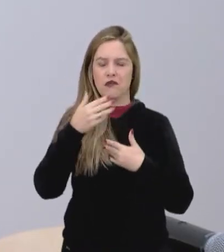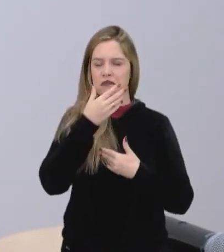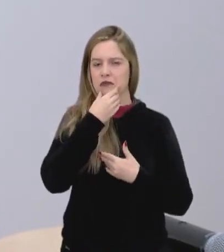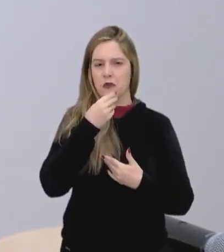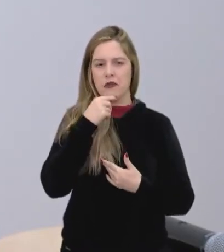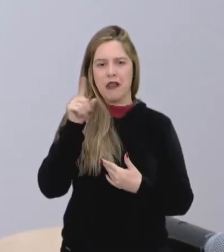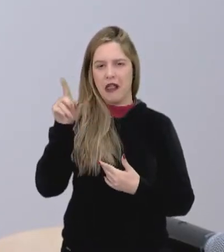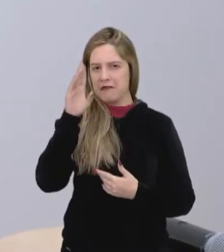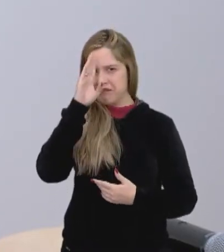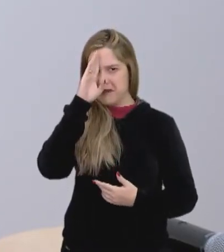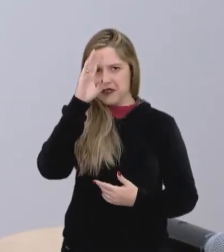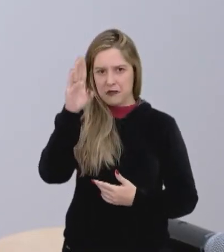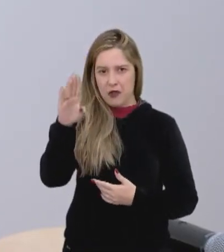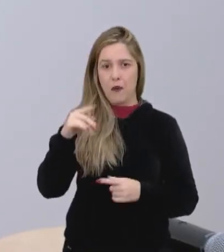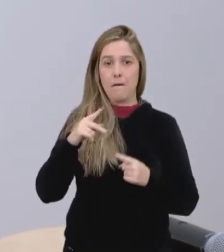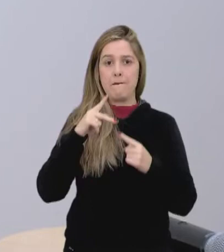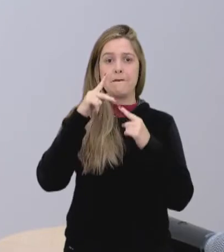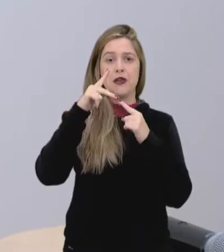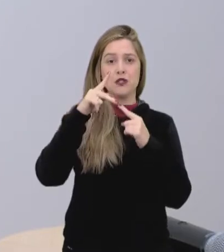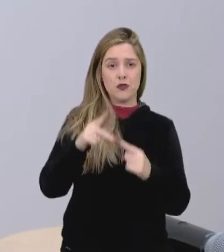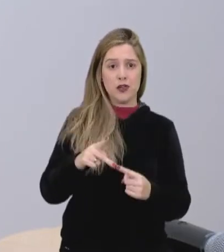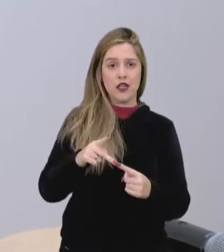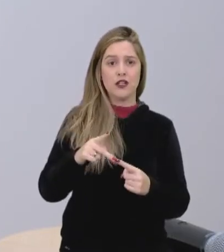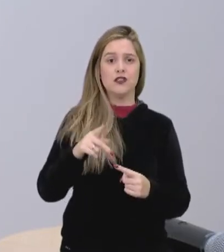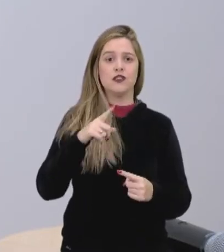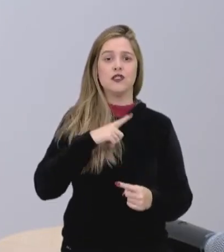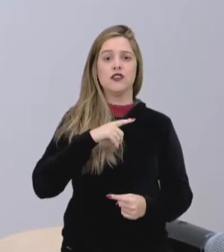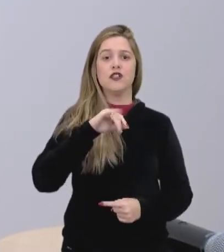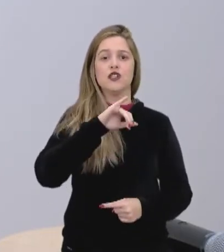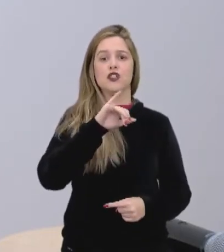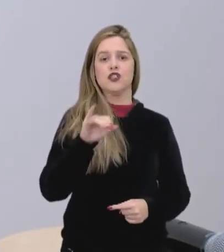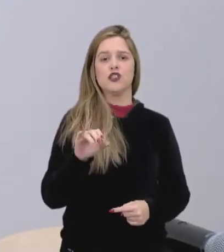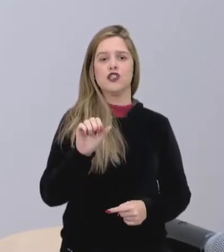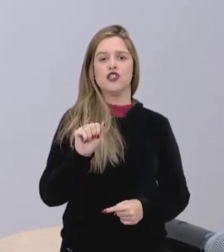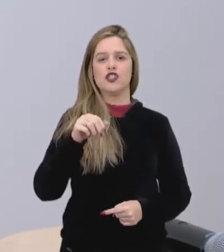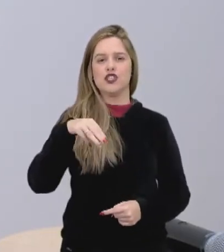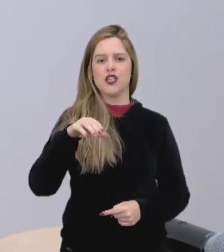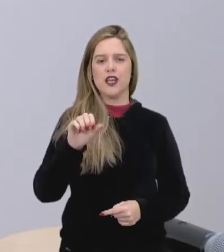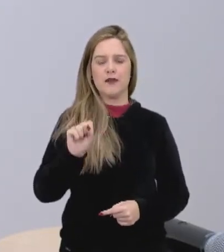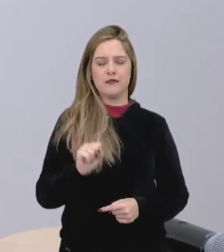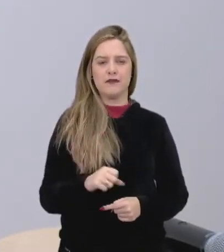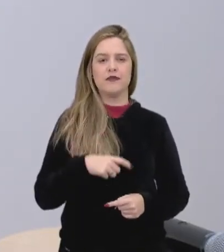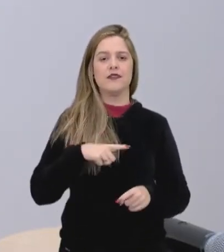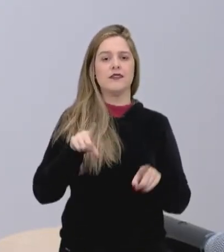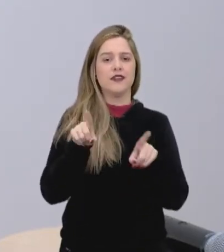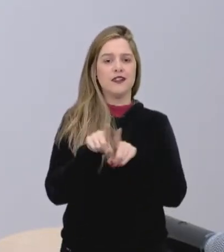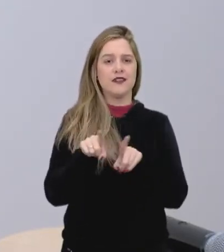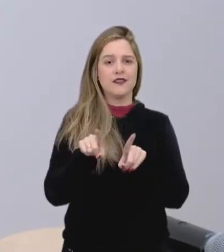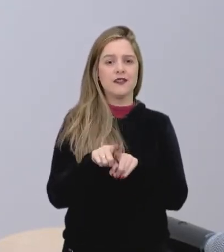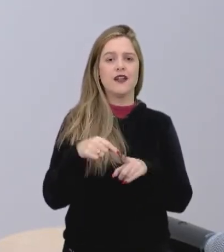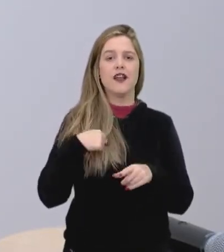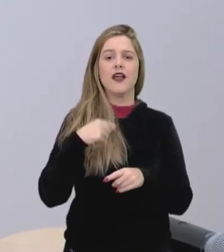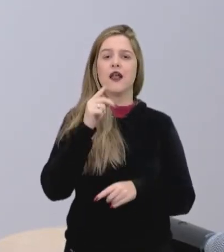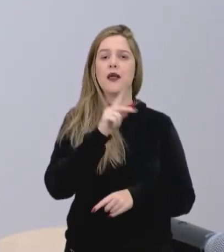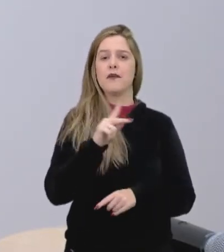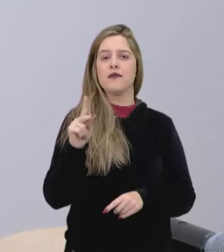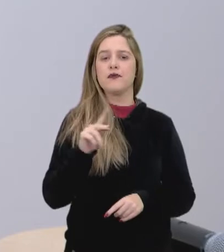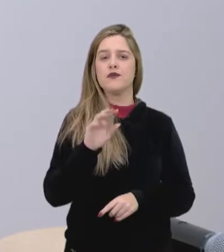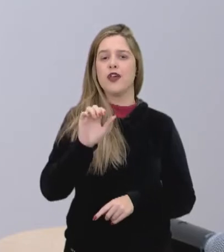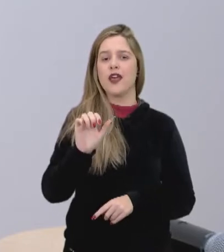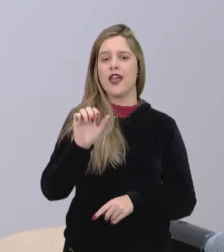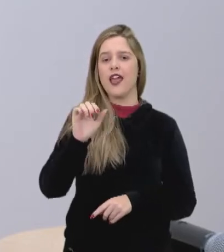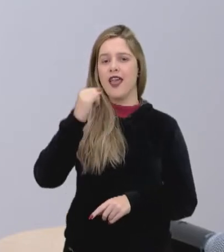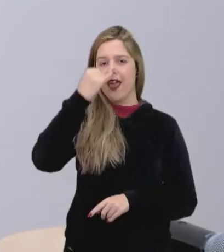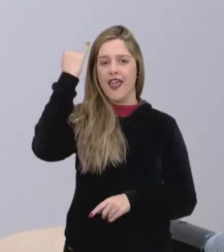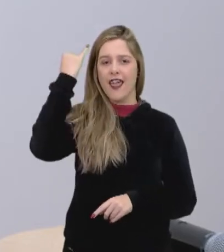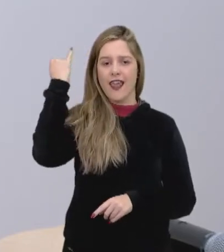o principal personagem que é o Jeppe Gambardella e a professora Ilana, vocês